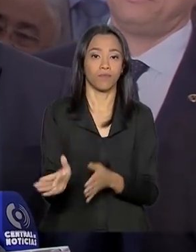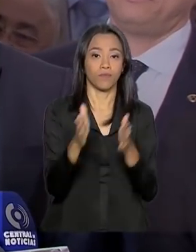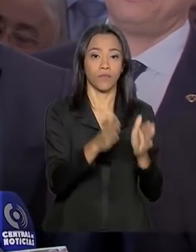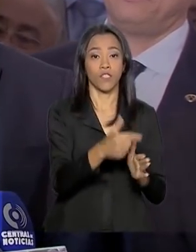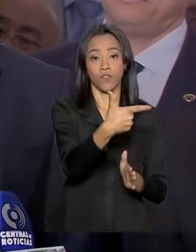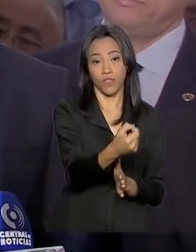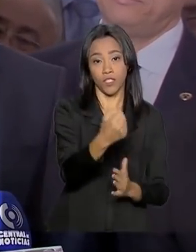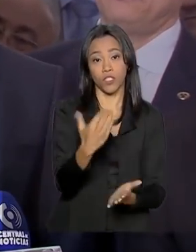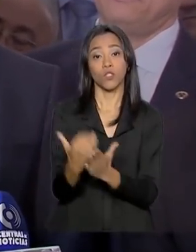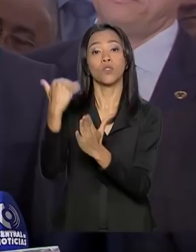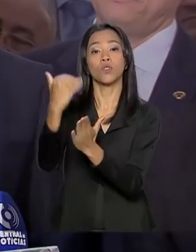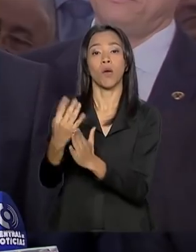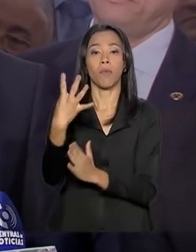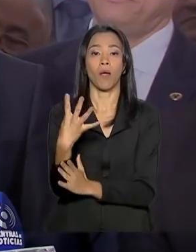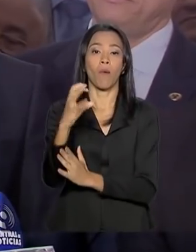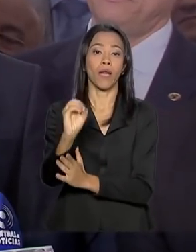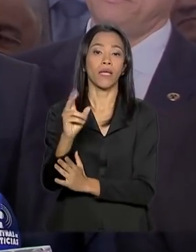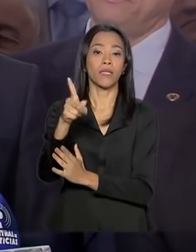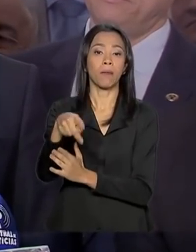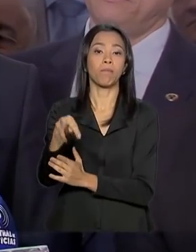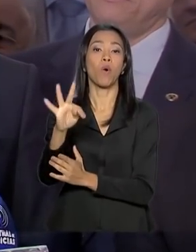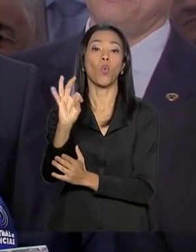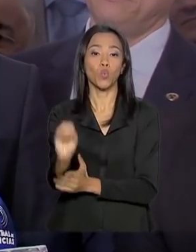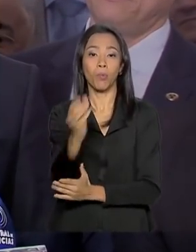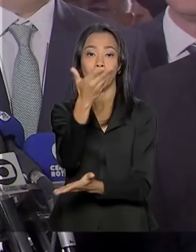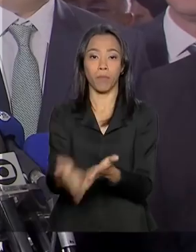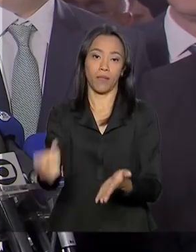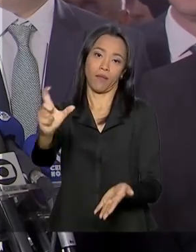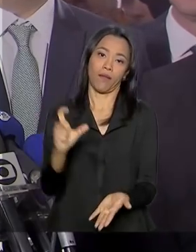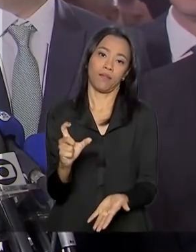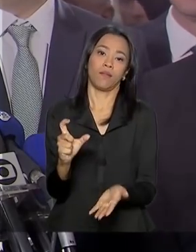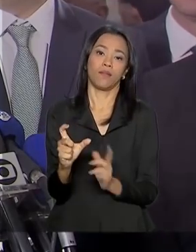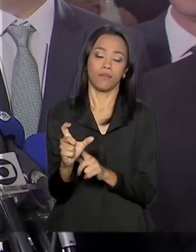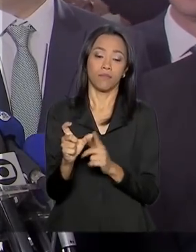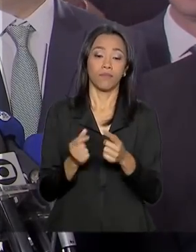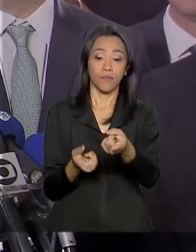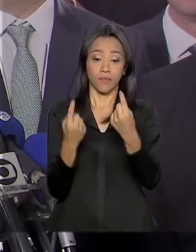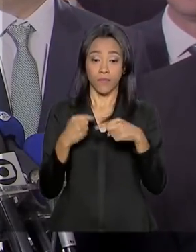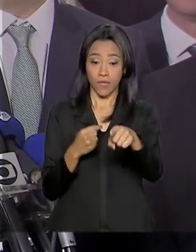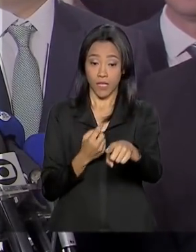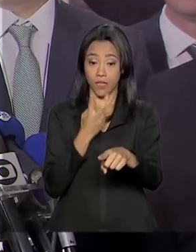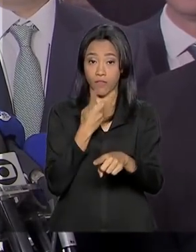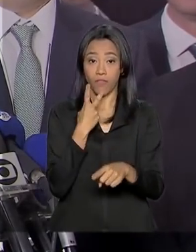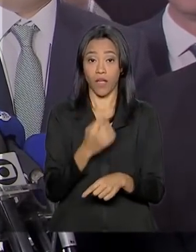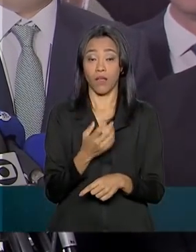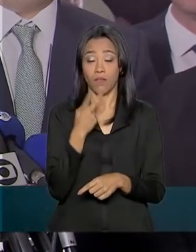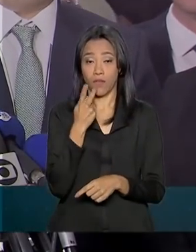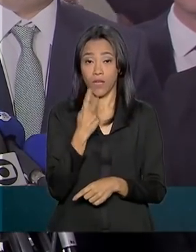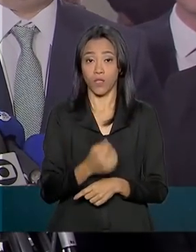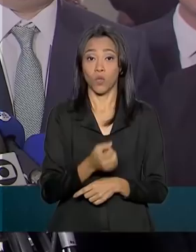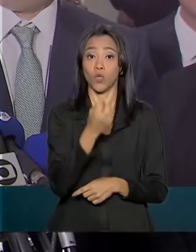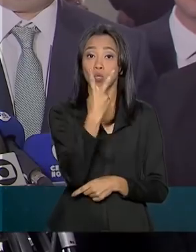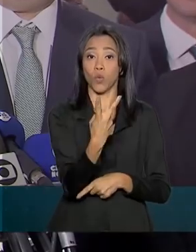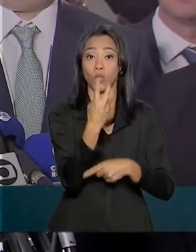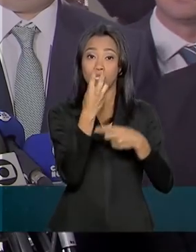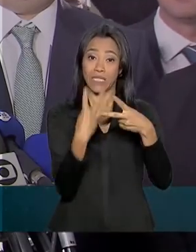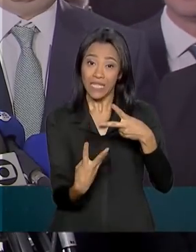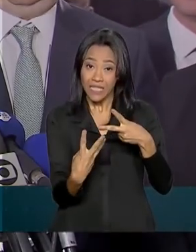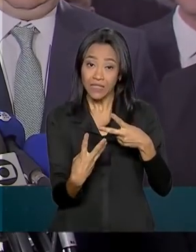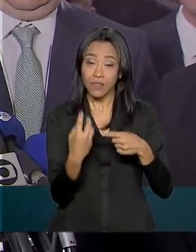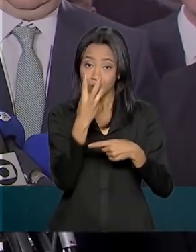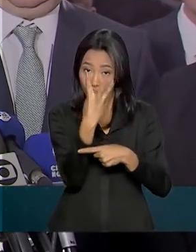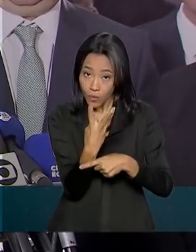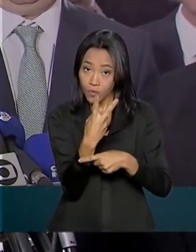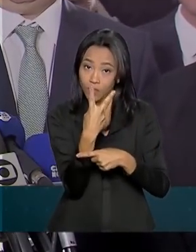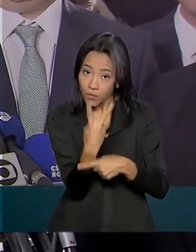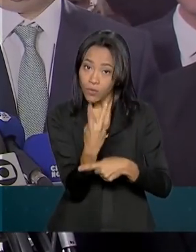40 pontos para perder a Carteira de Motorista. Dois terços das penalidades do Código Brasileiro de Trânsito são graves ou gravíssimas.